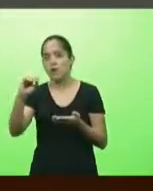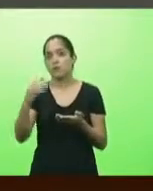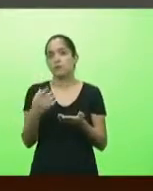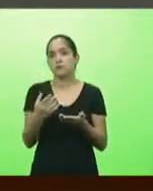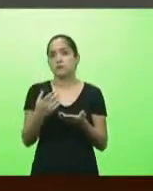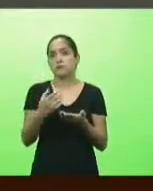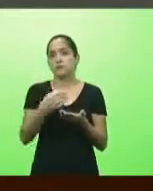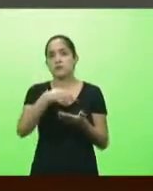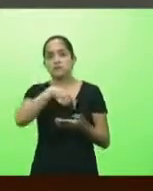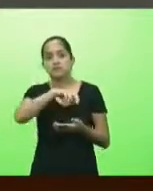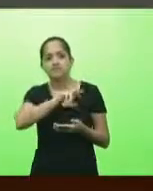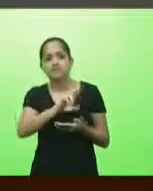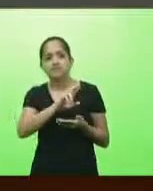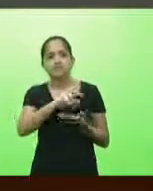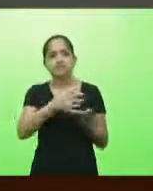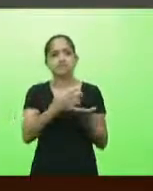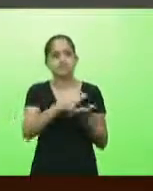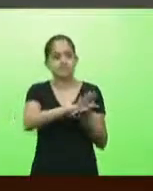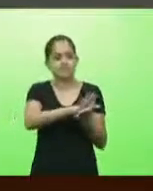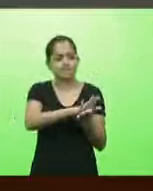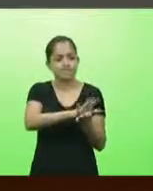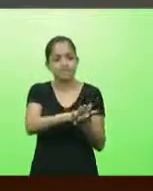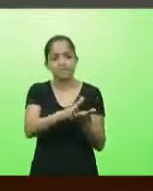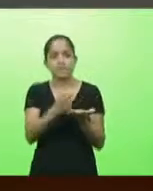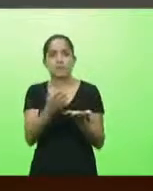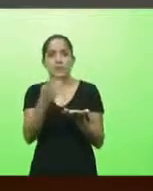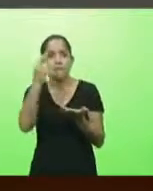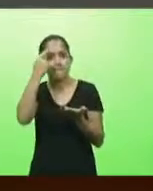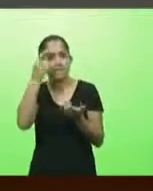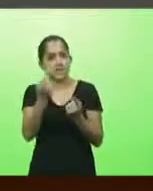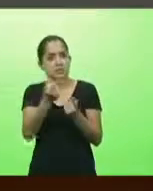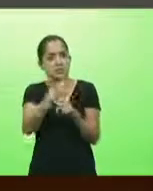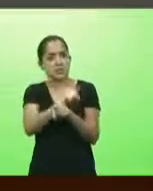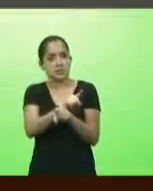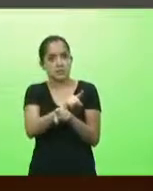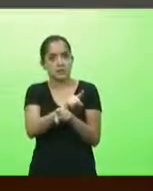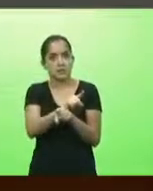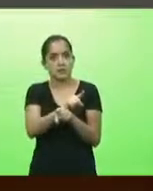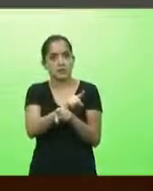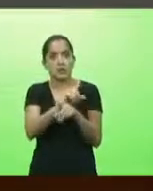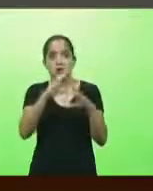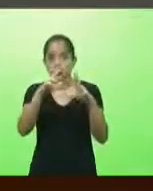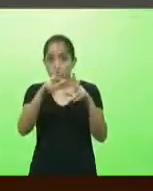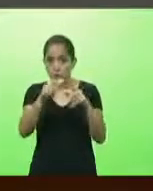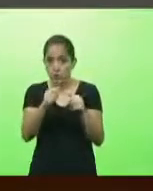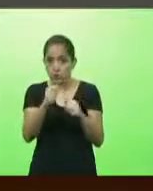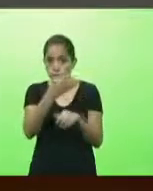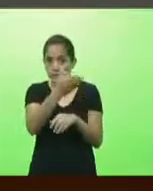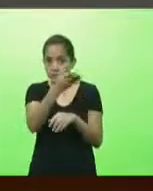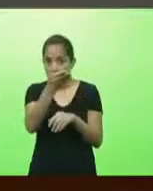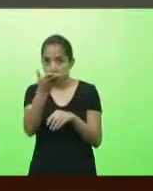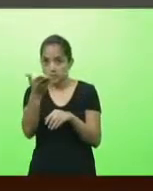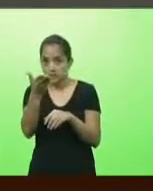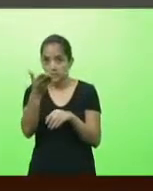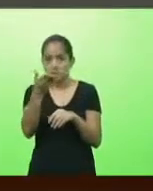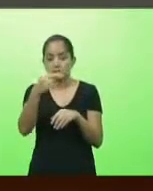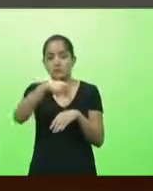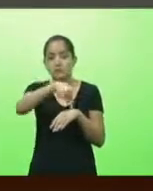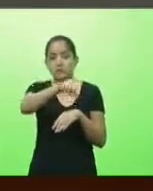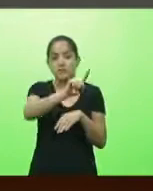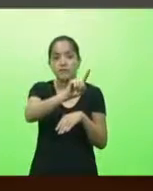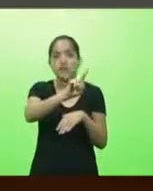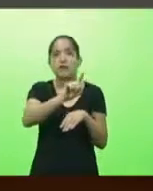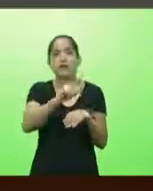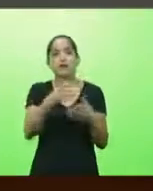intolerância religiosa porque pensa ao contrário todos esses aí se você chegar lá no local de